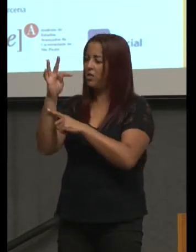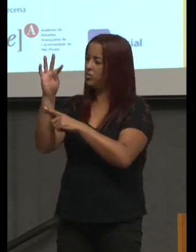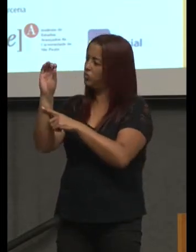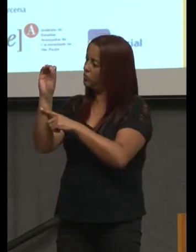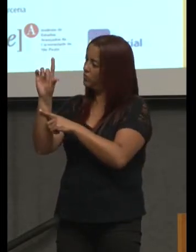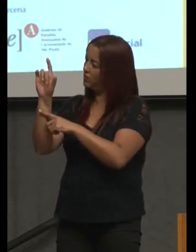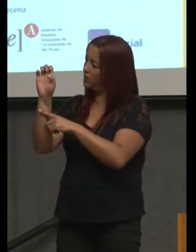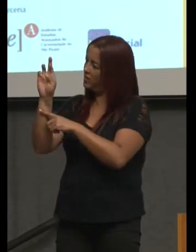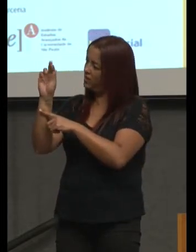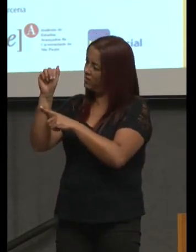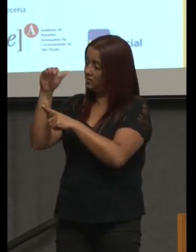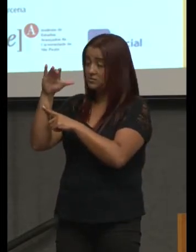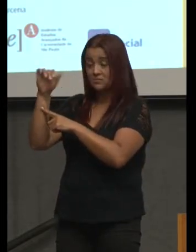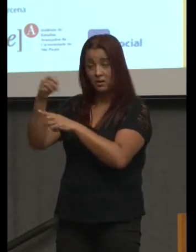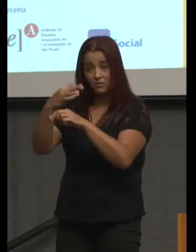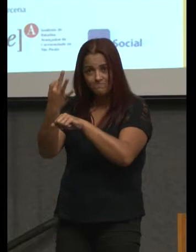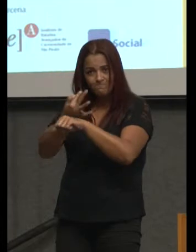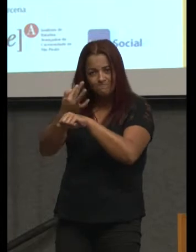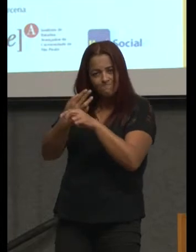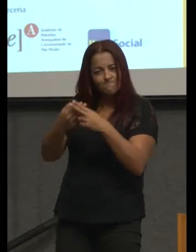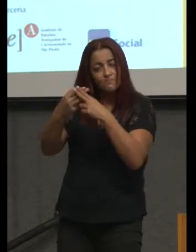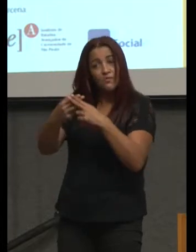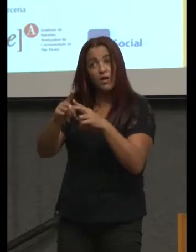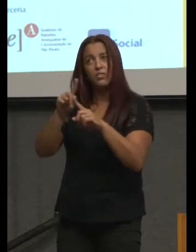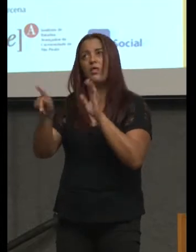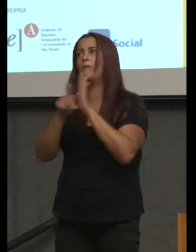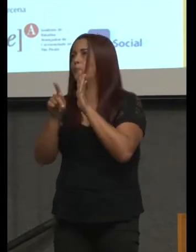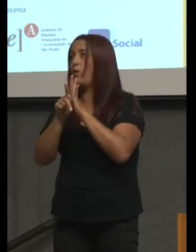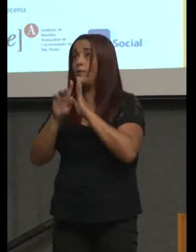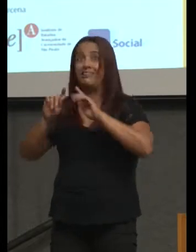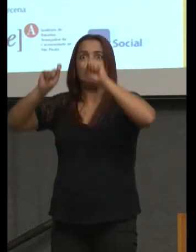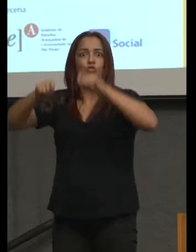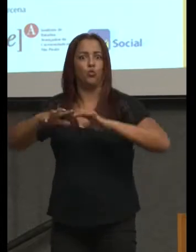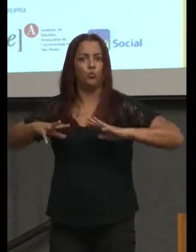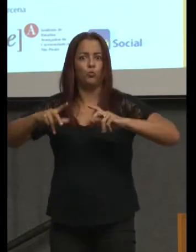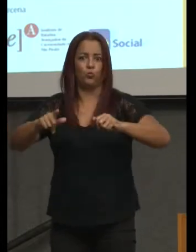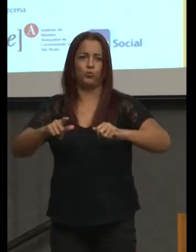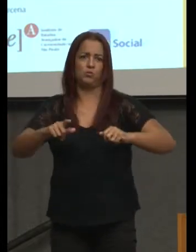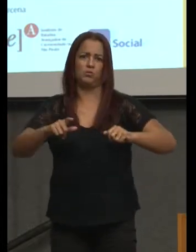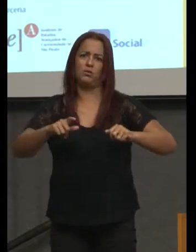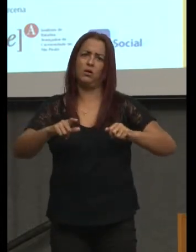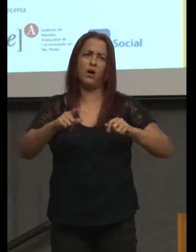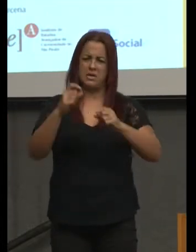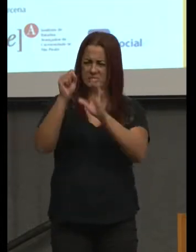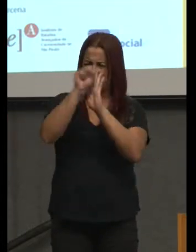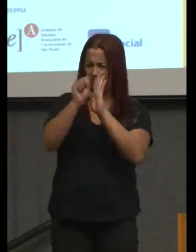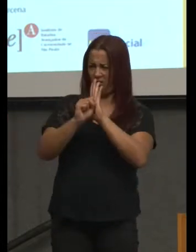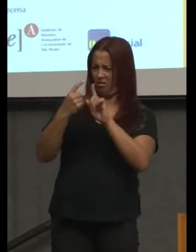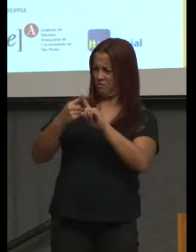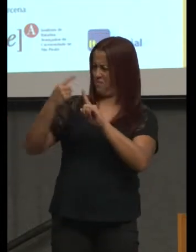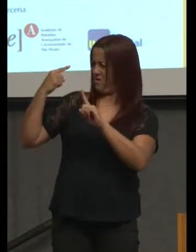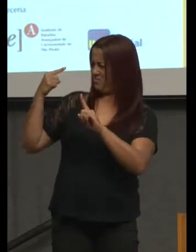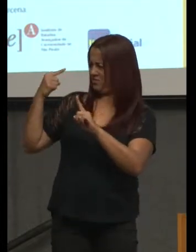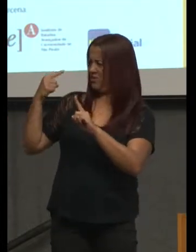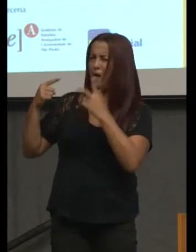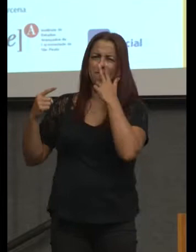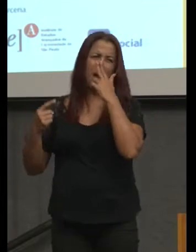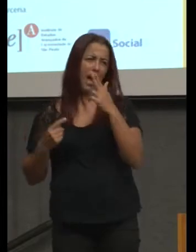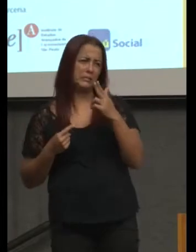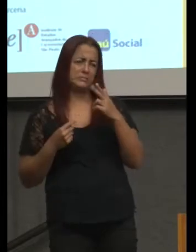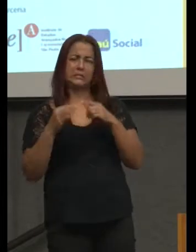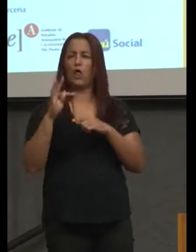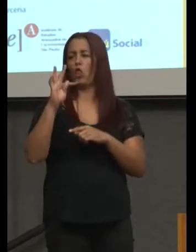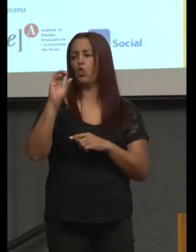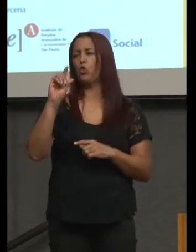Metade do século passado se chamava casa de tolerância, você sabe o que era. Casa de tolerância era prostíbulo, bordel. Quer dizer, lá